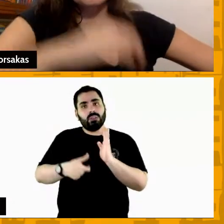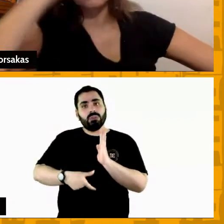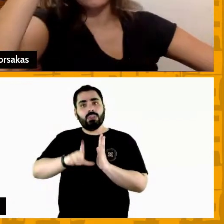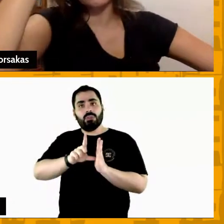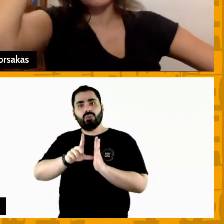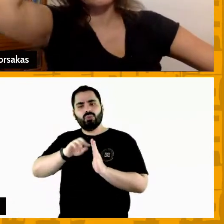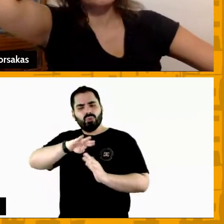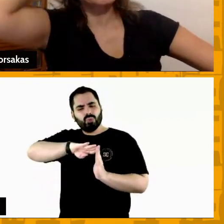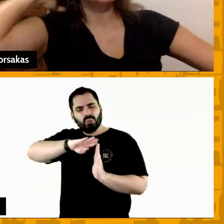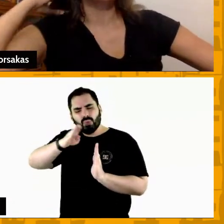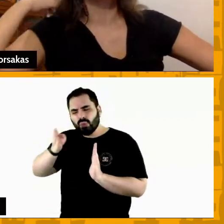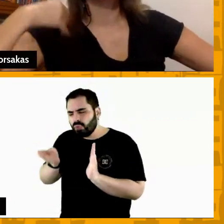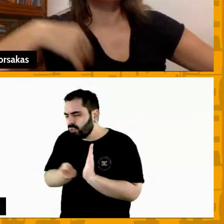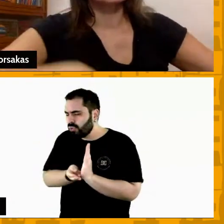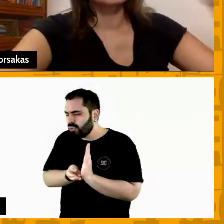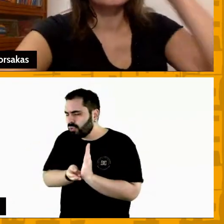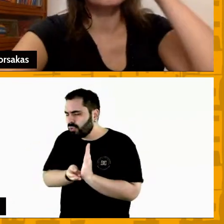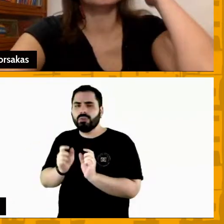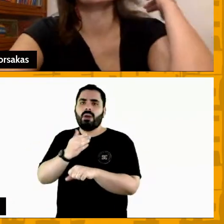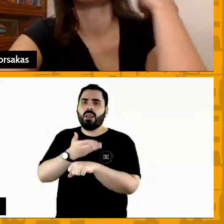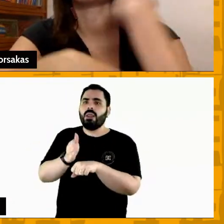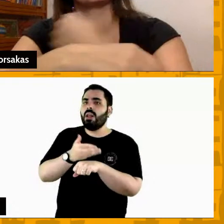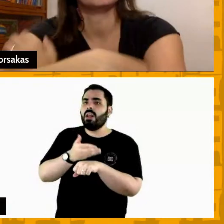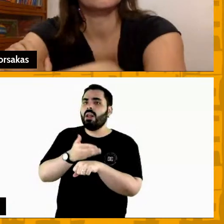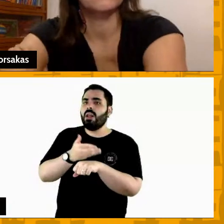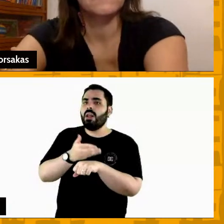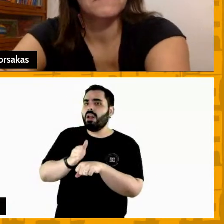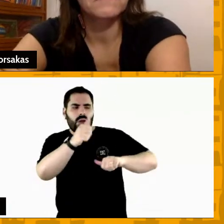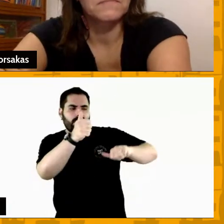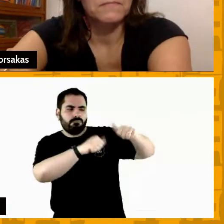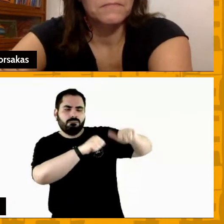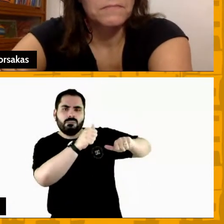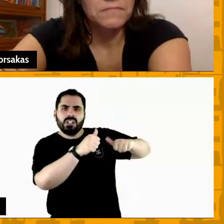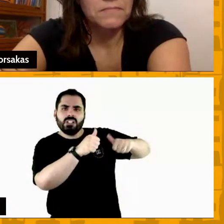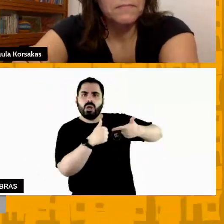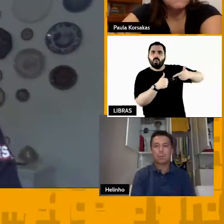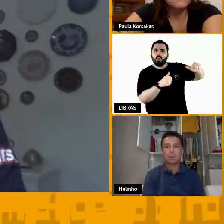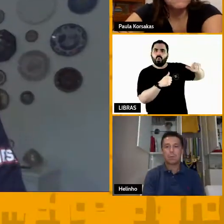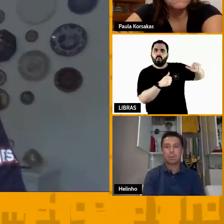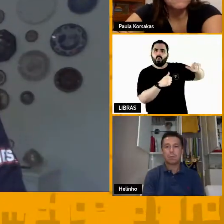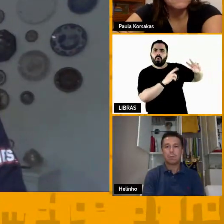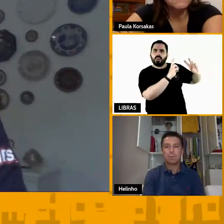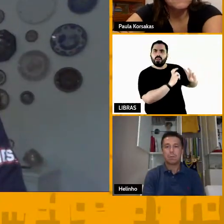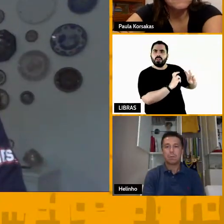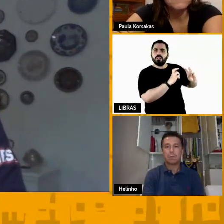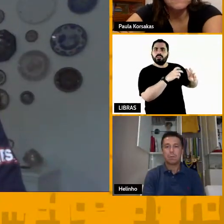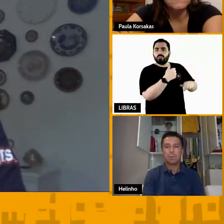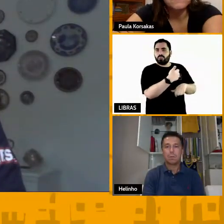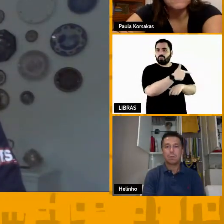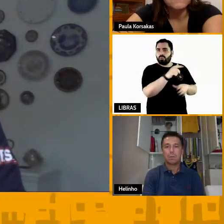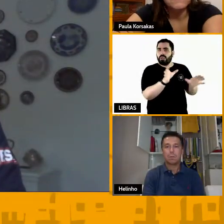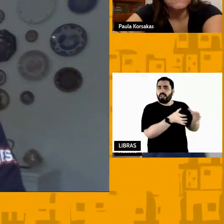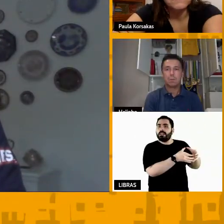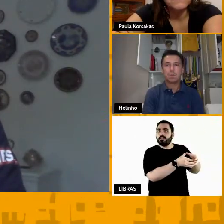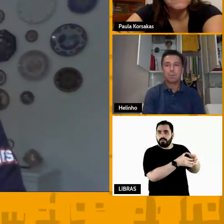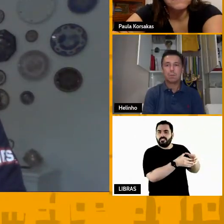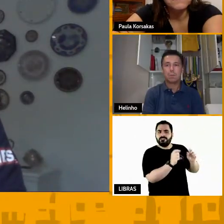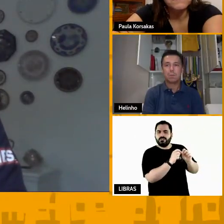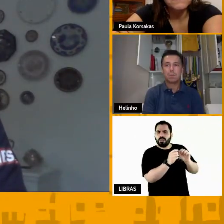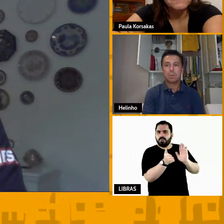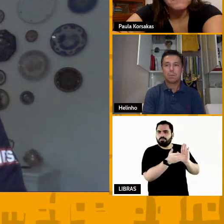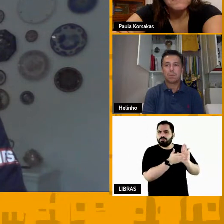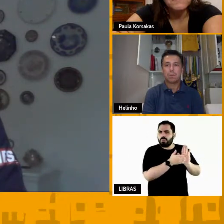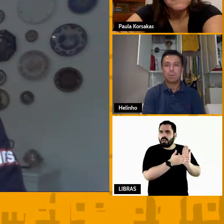treinamento análise do adversário você fazer um plano de jogo que seja lógico para